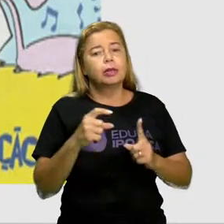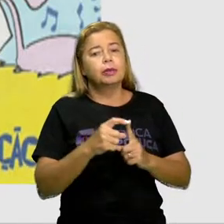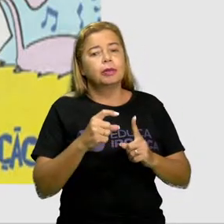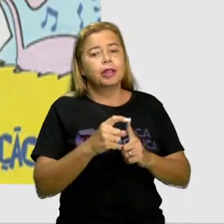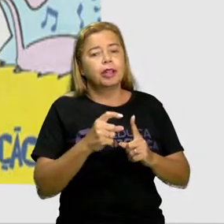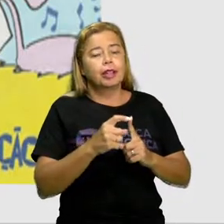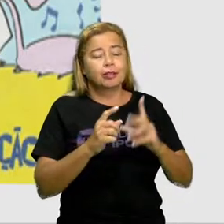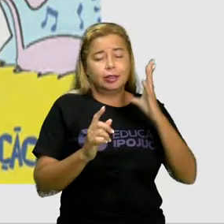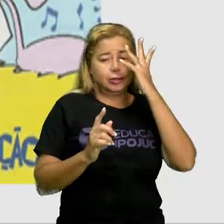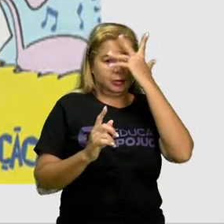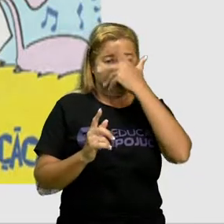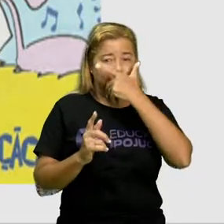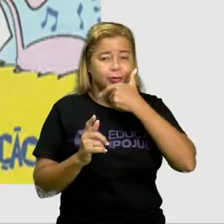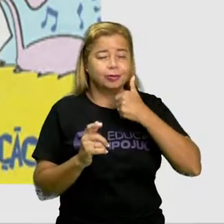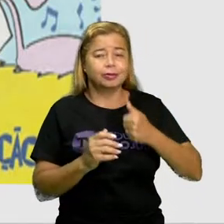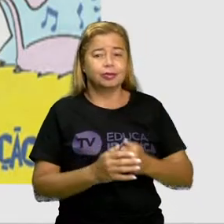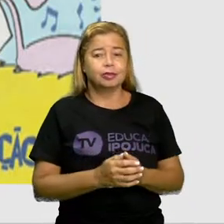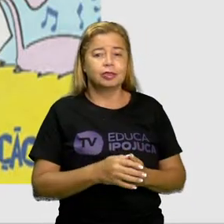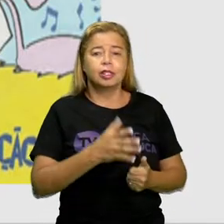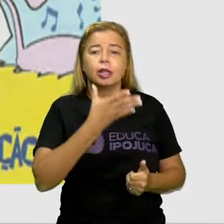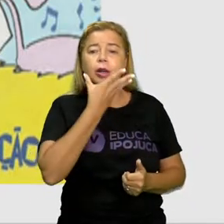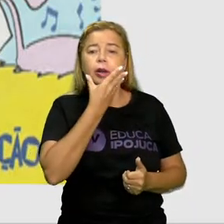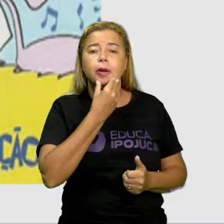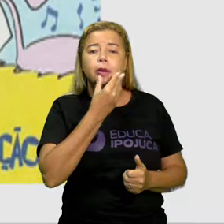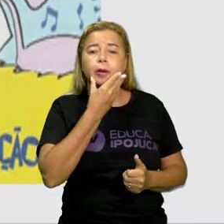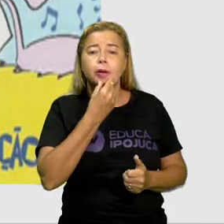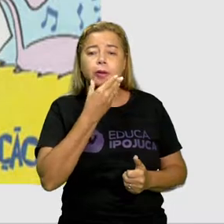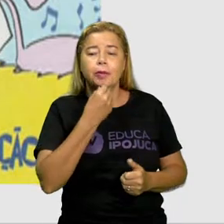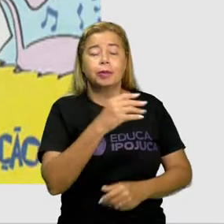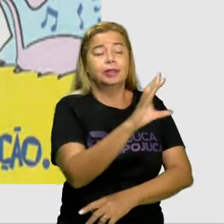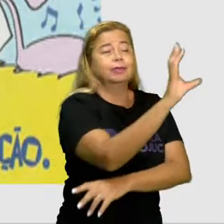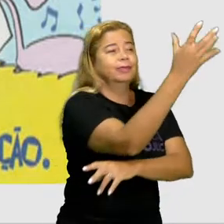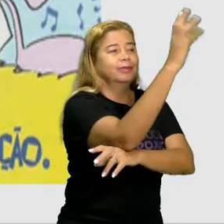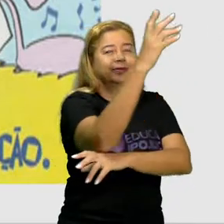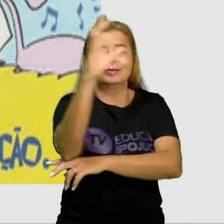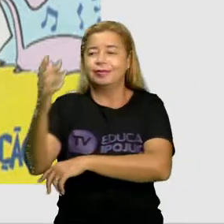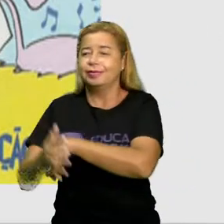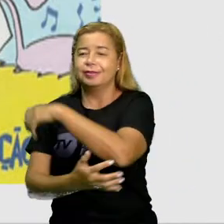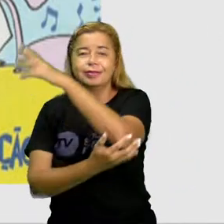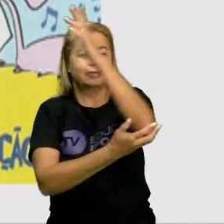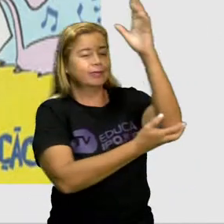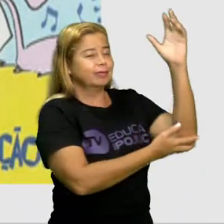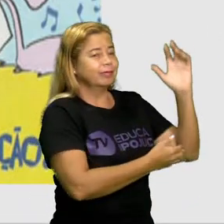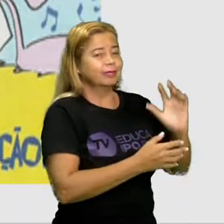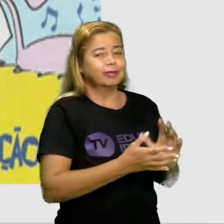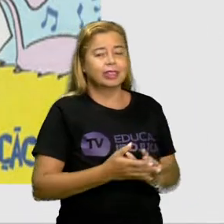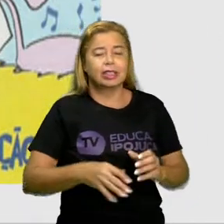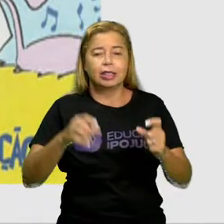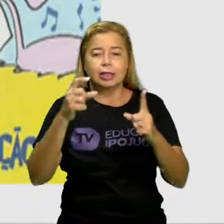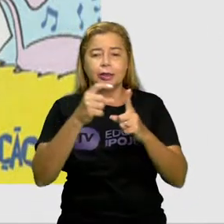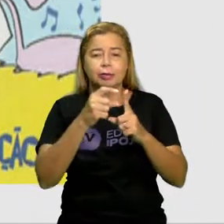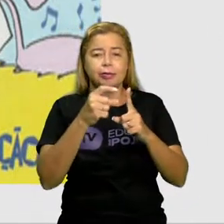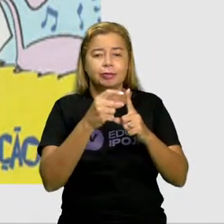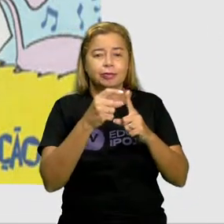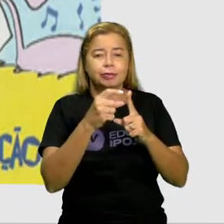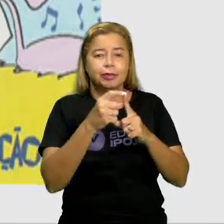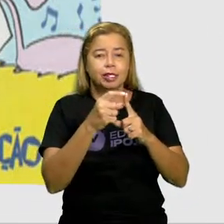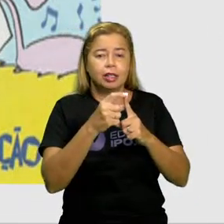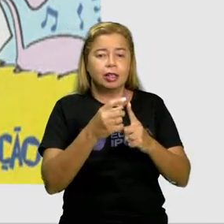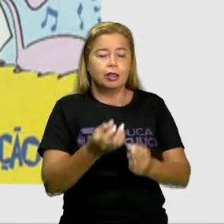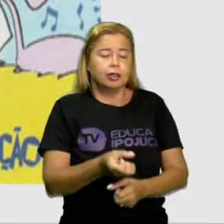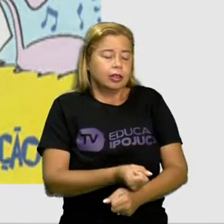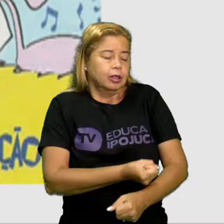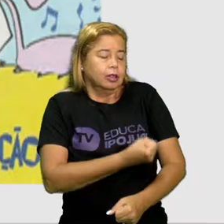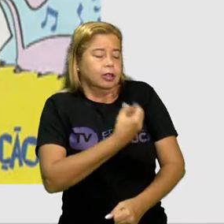beleza, como homem e natureza. Palavras, só emoção,